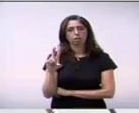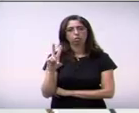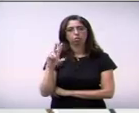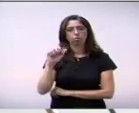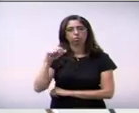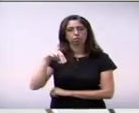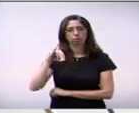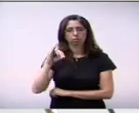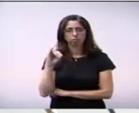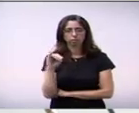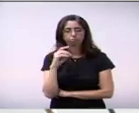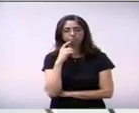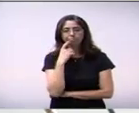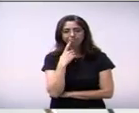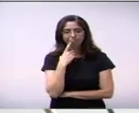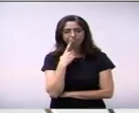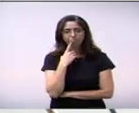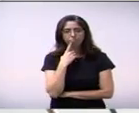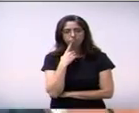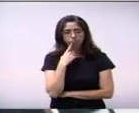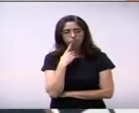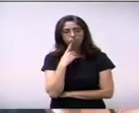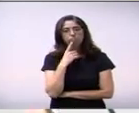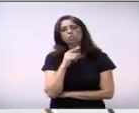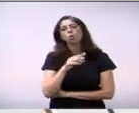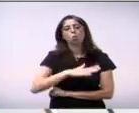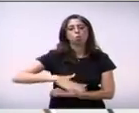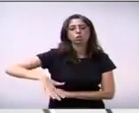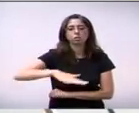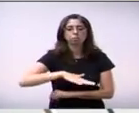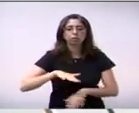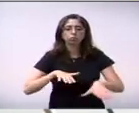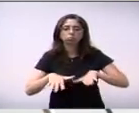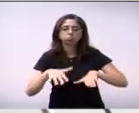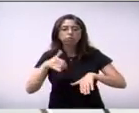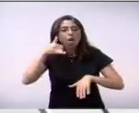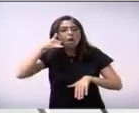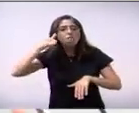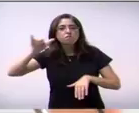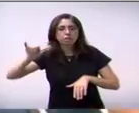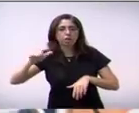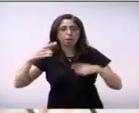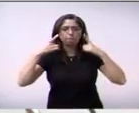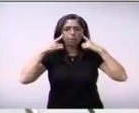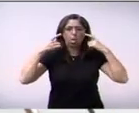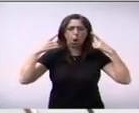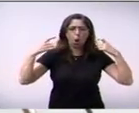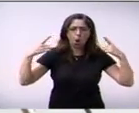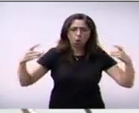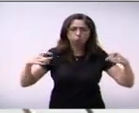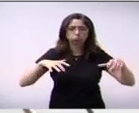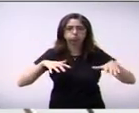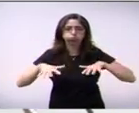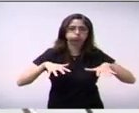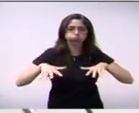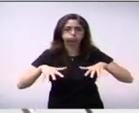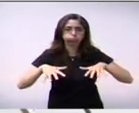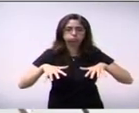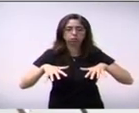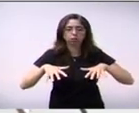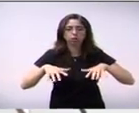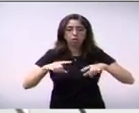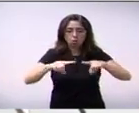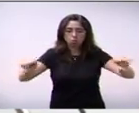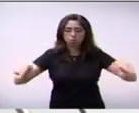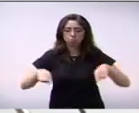a zona de amortecimento é apenas um espaço para ela, por causa de impacto. O espaço não é